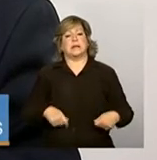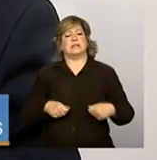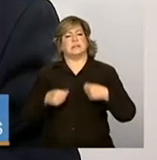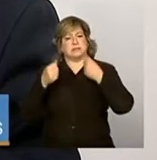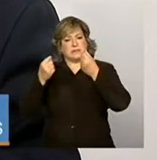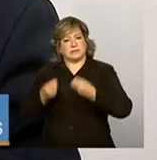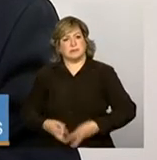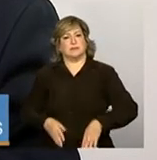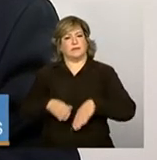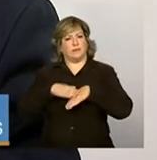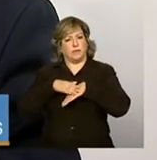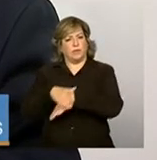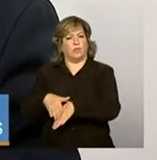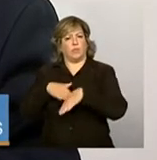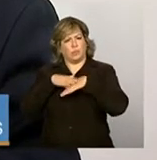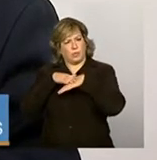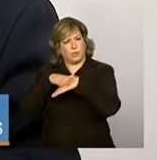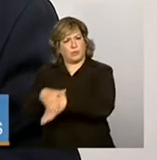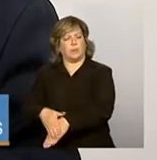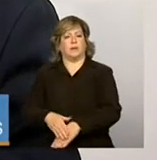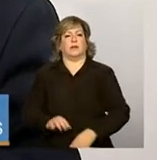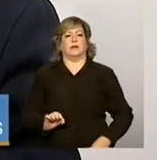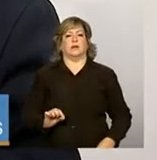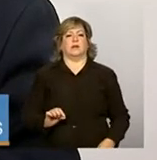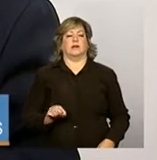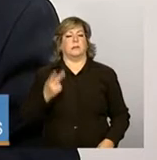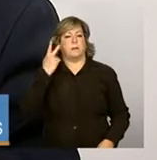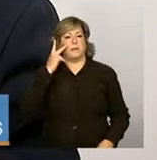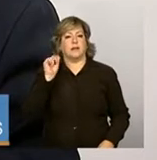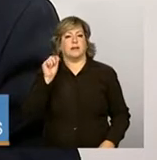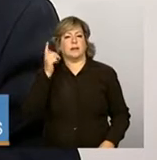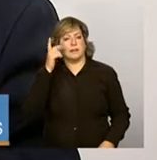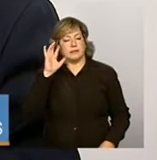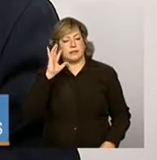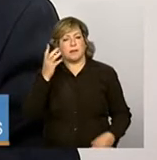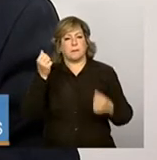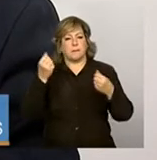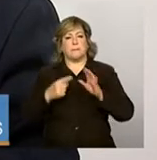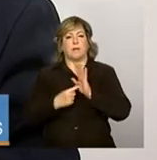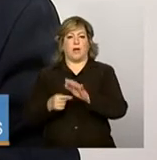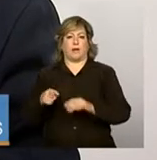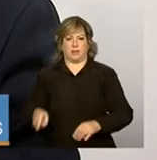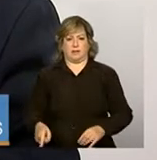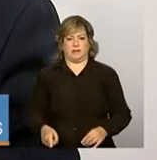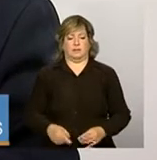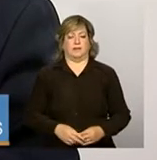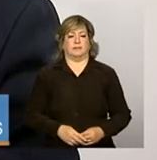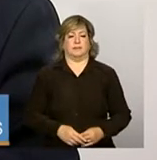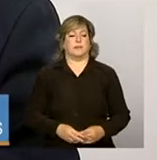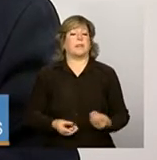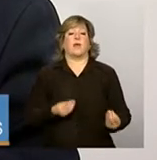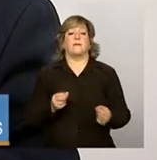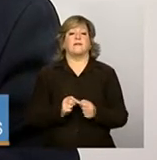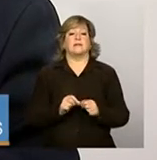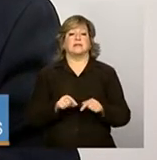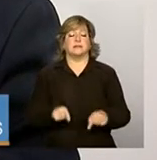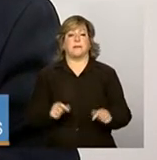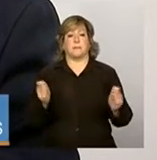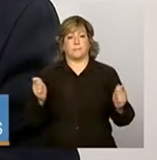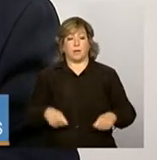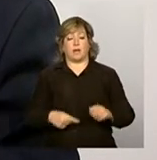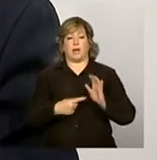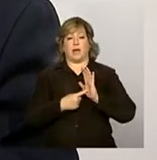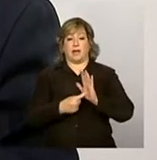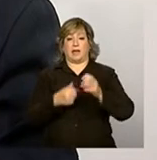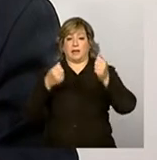tentar convencer. E como é que se faz isso? Ele pode apresentar, por